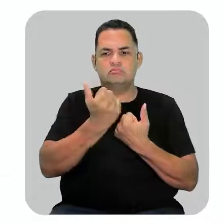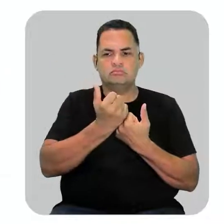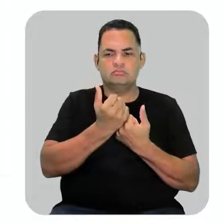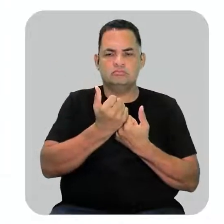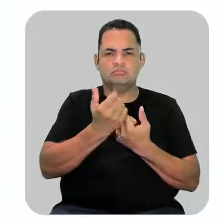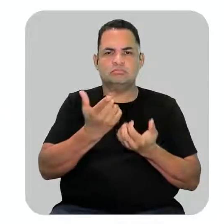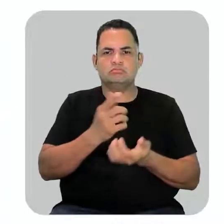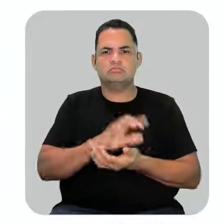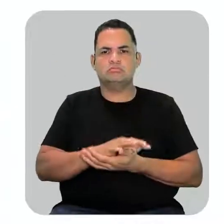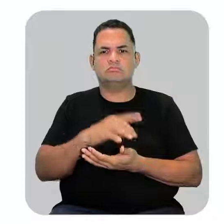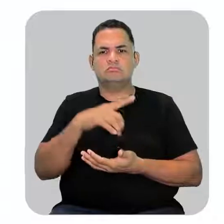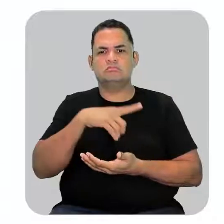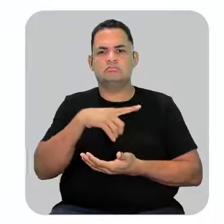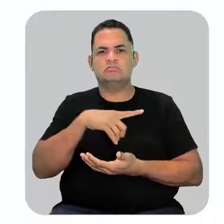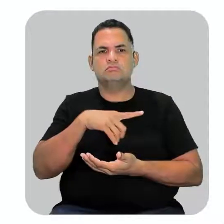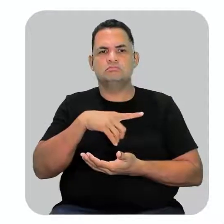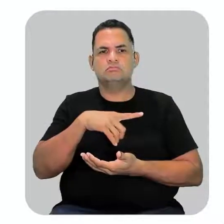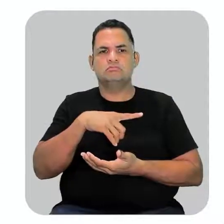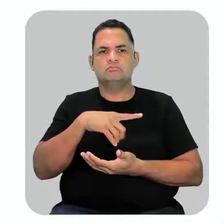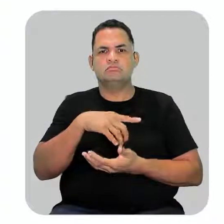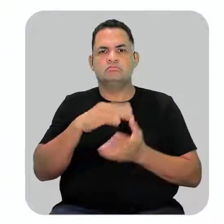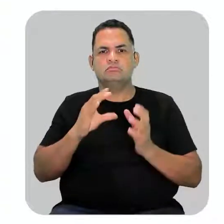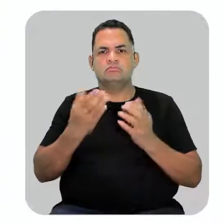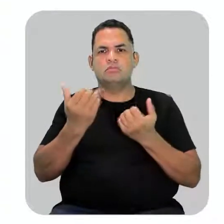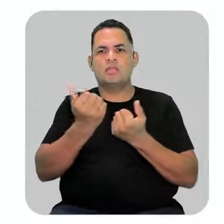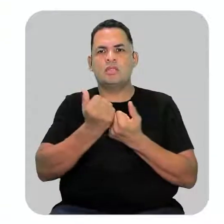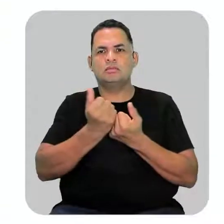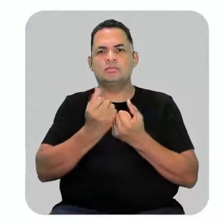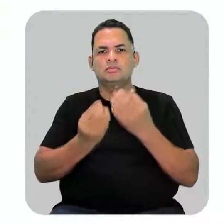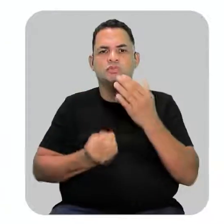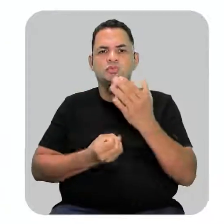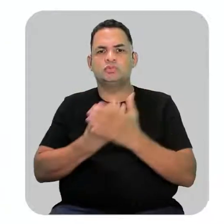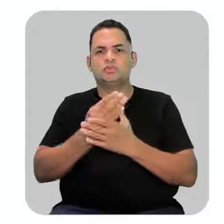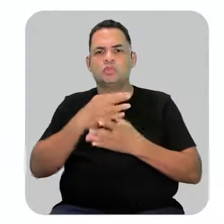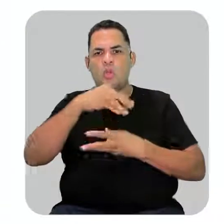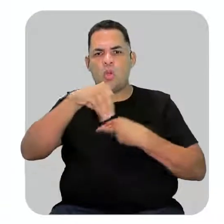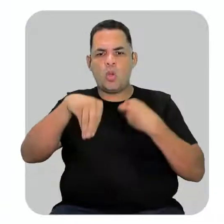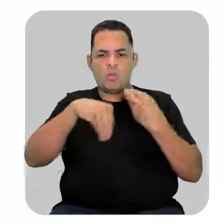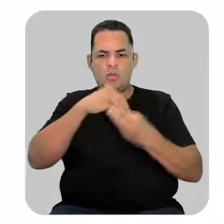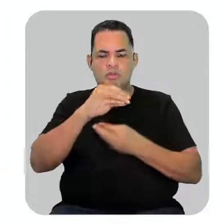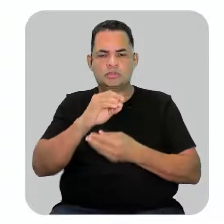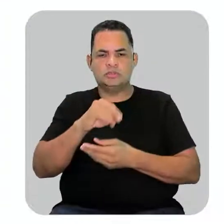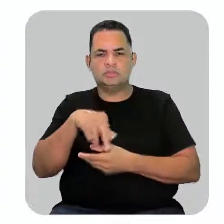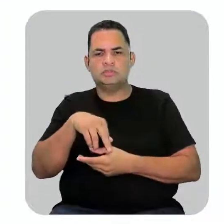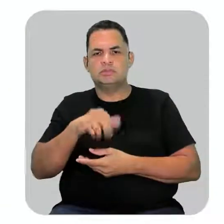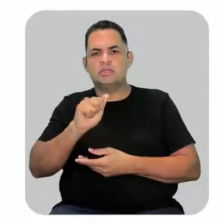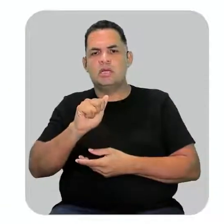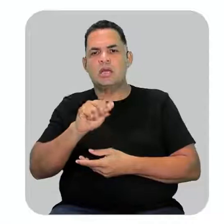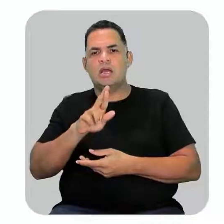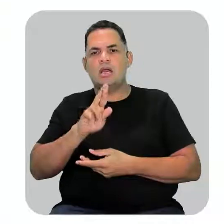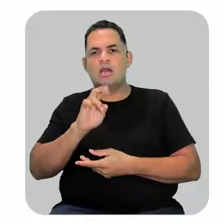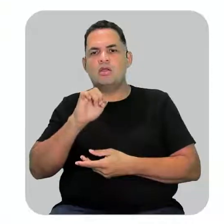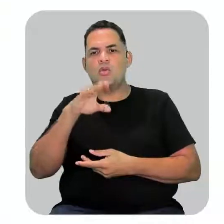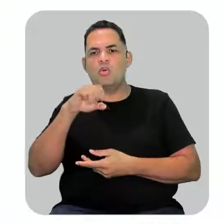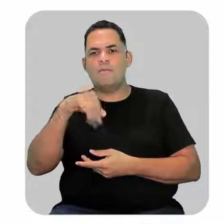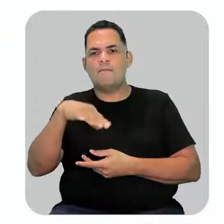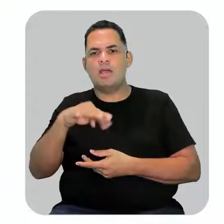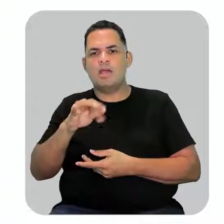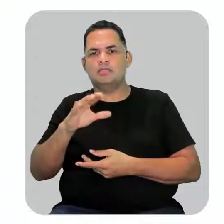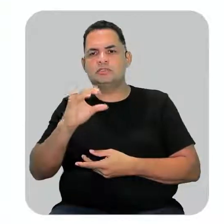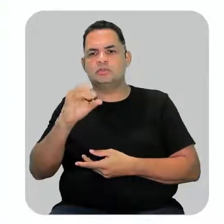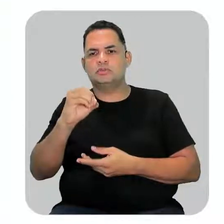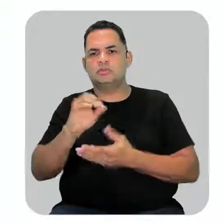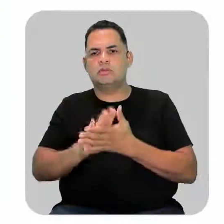Temos. Nós temos os substituintes que são derivados dos compostos aromáticos. E aí, a gente vai ter o